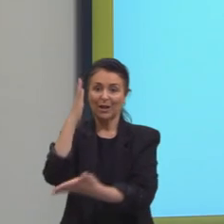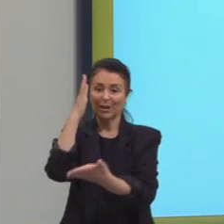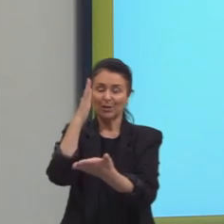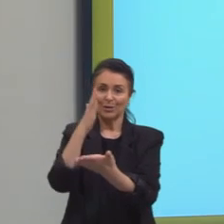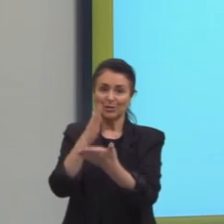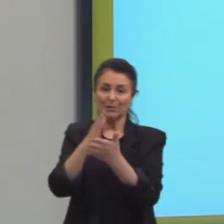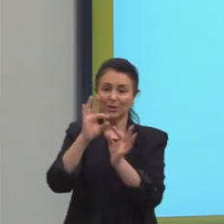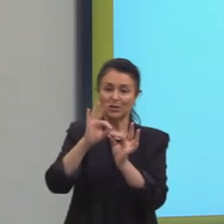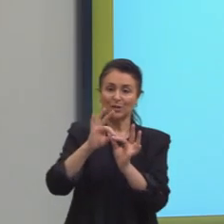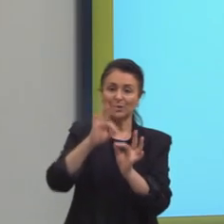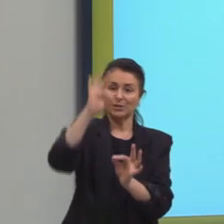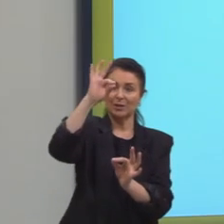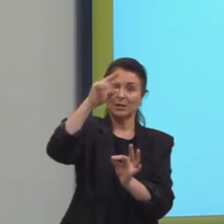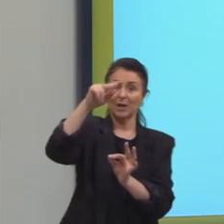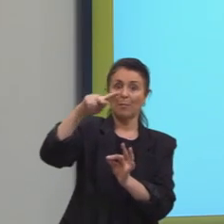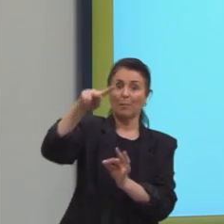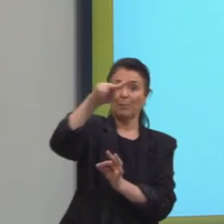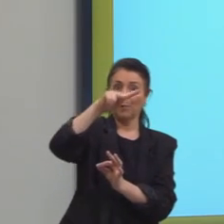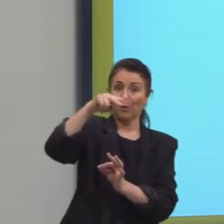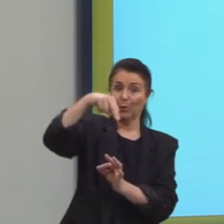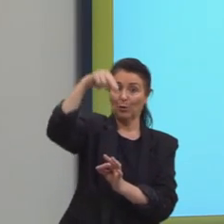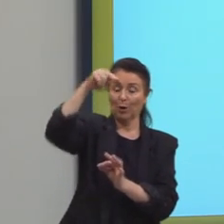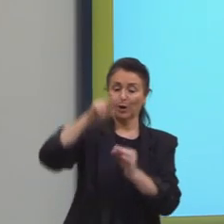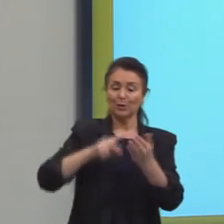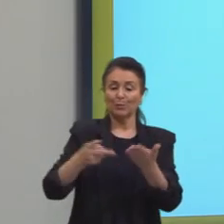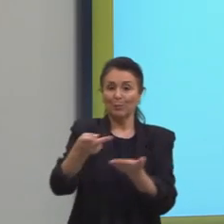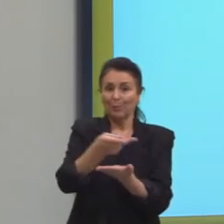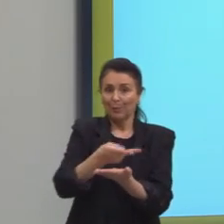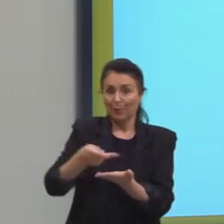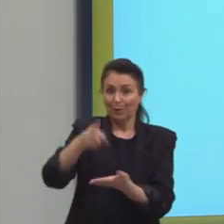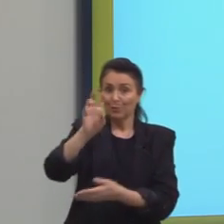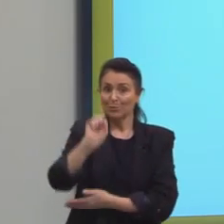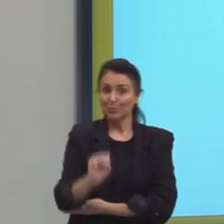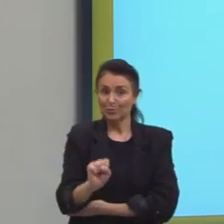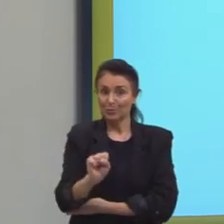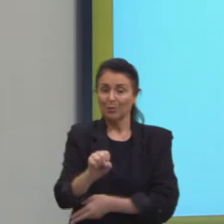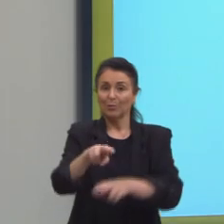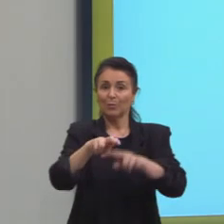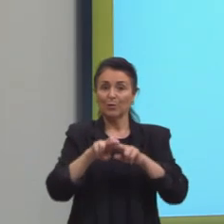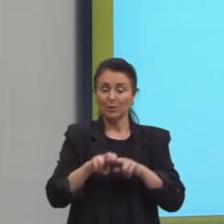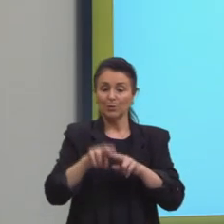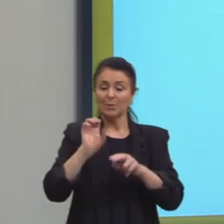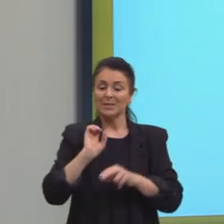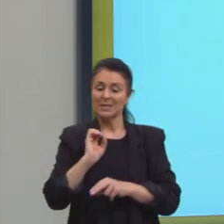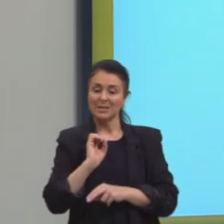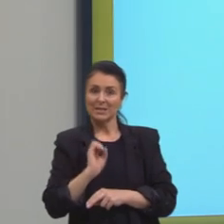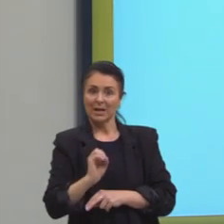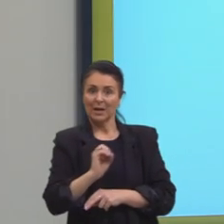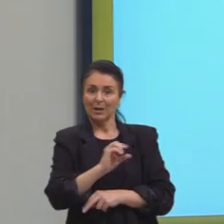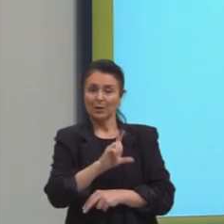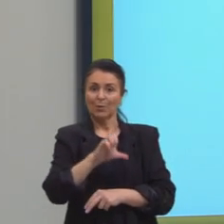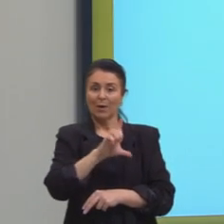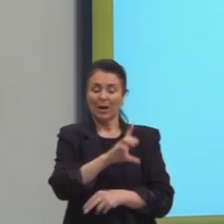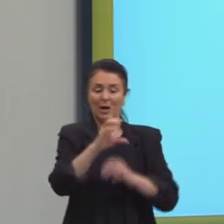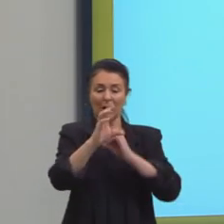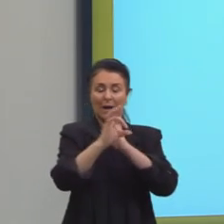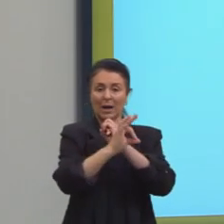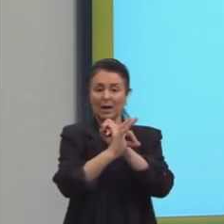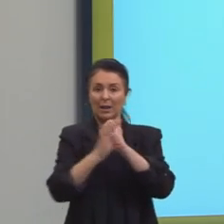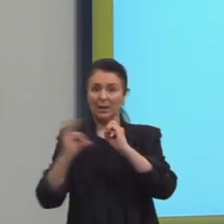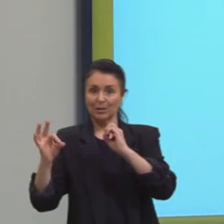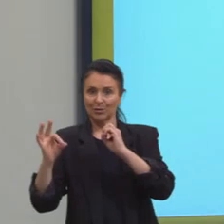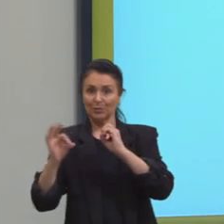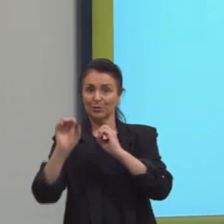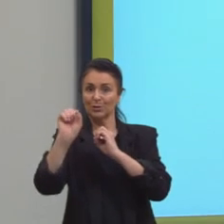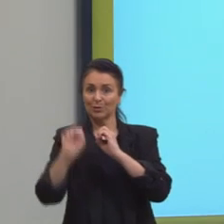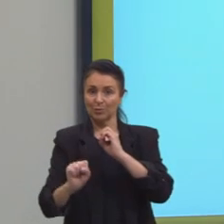distância entre os polos norte e sul. e, por esse motivo, sua latitude é zero. A latitude aumenta em